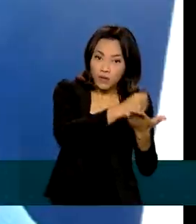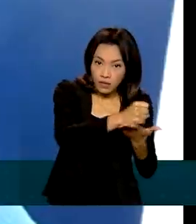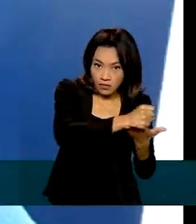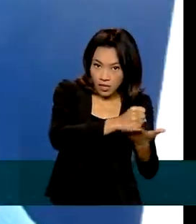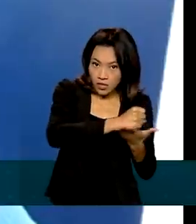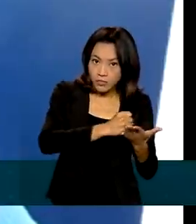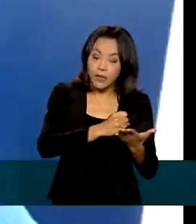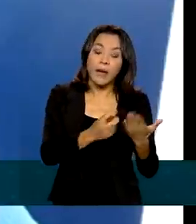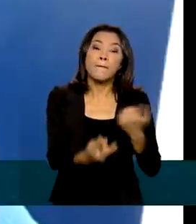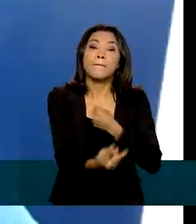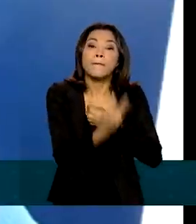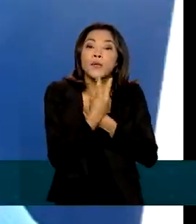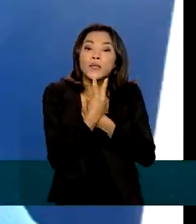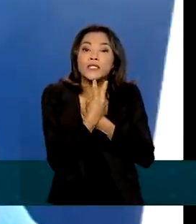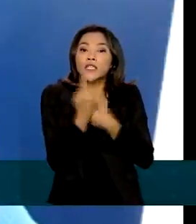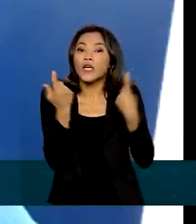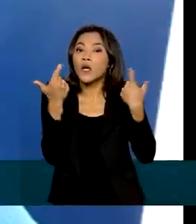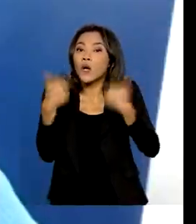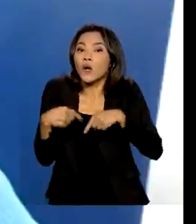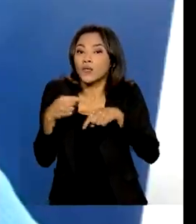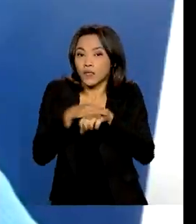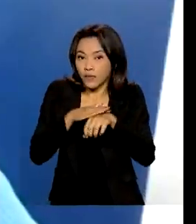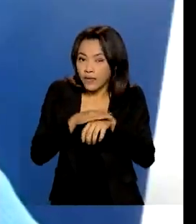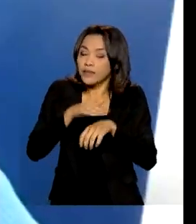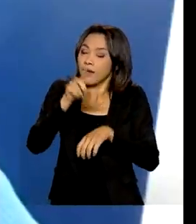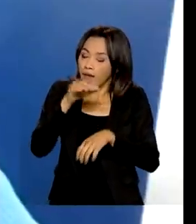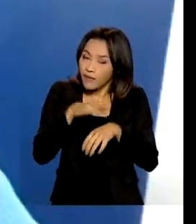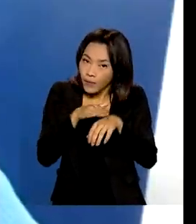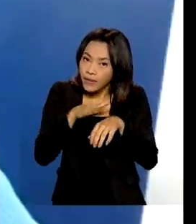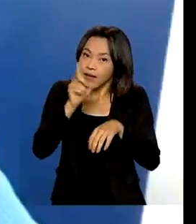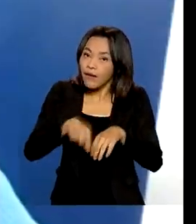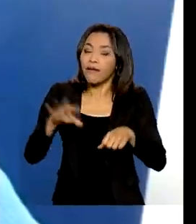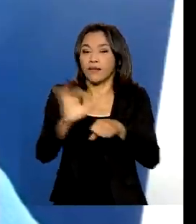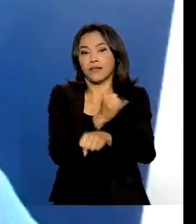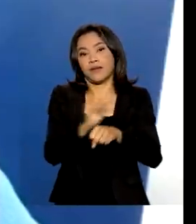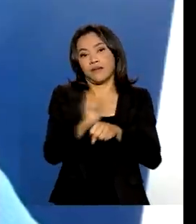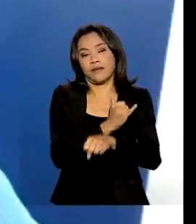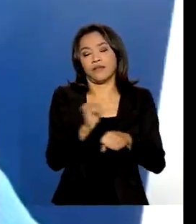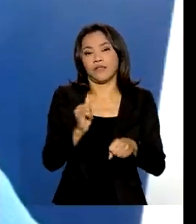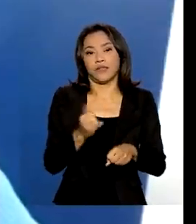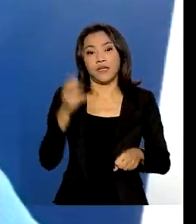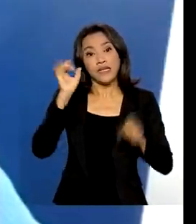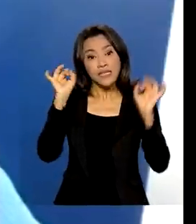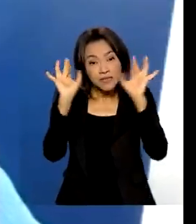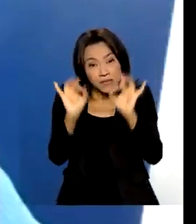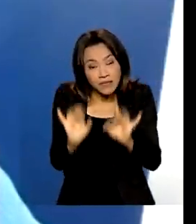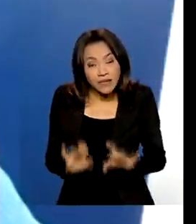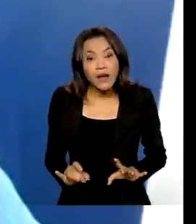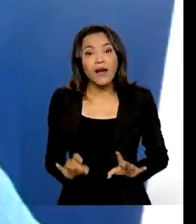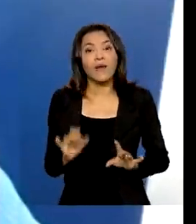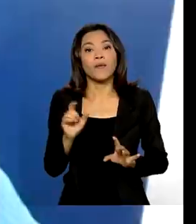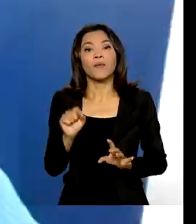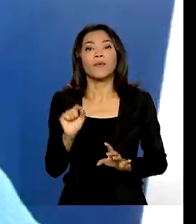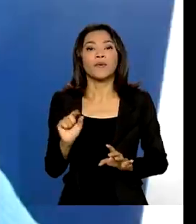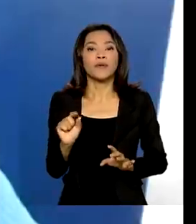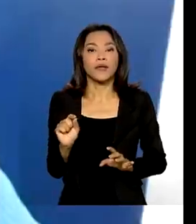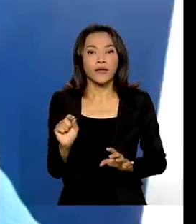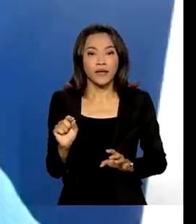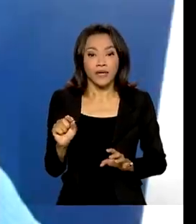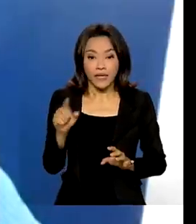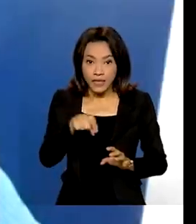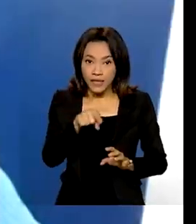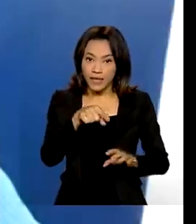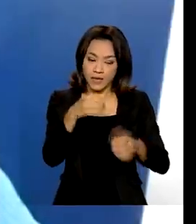pode proporcionar mais uma estratégia para a proteção da população. Em especial, considerando que a sua